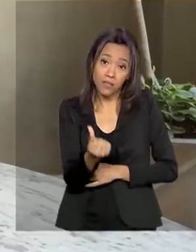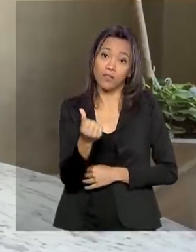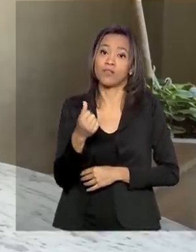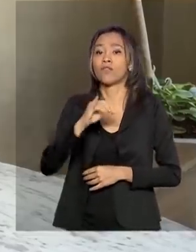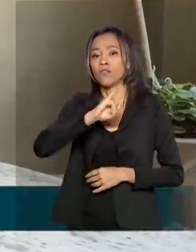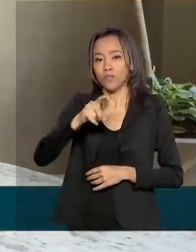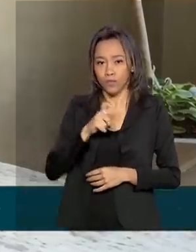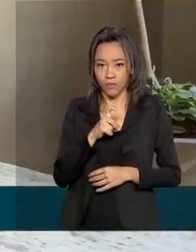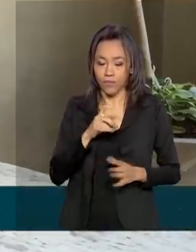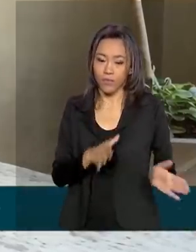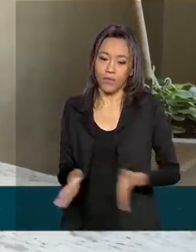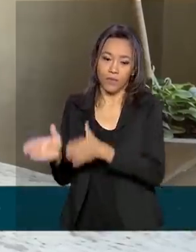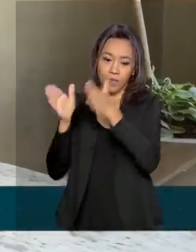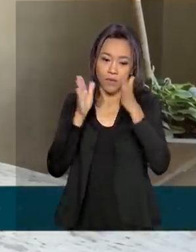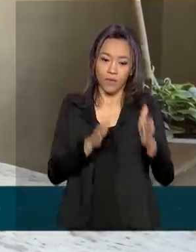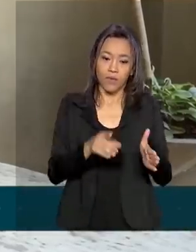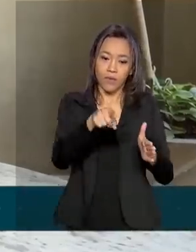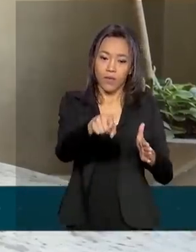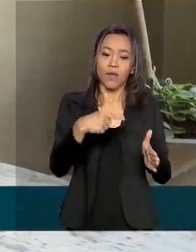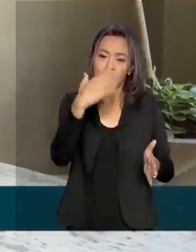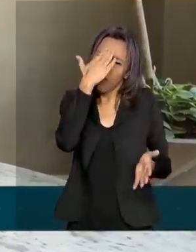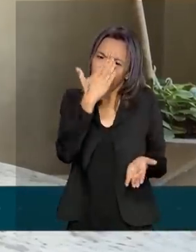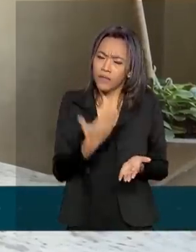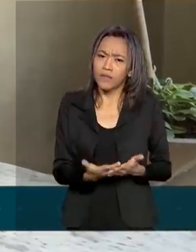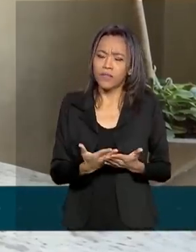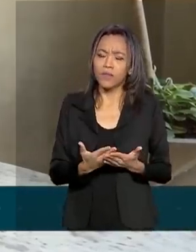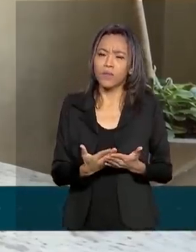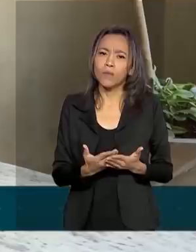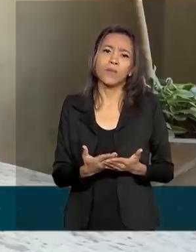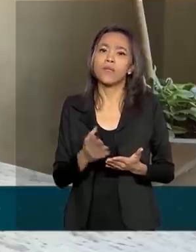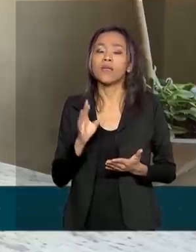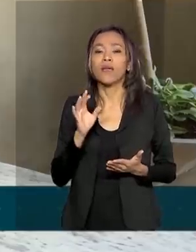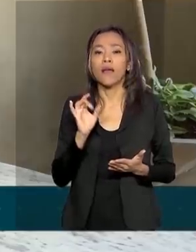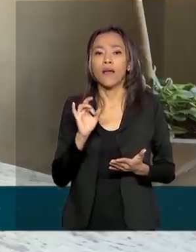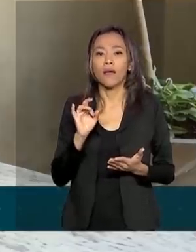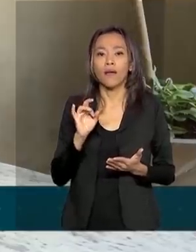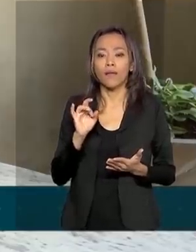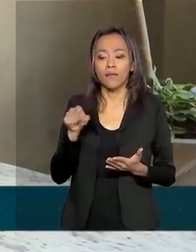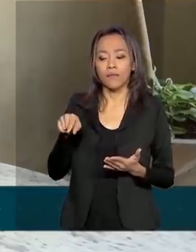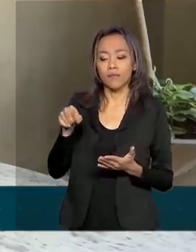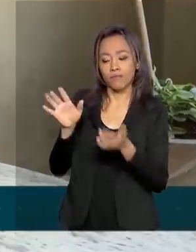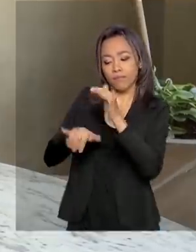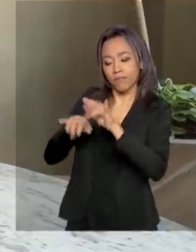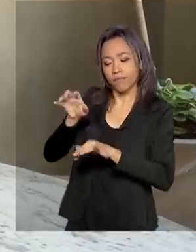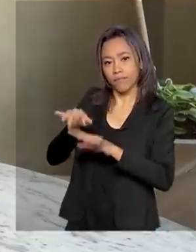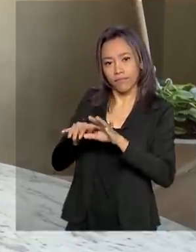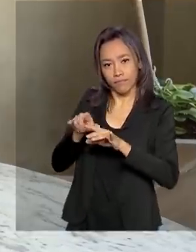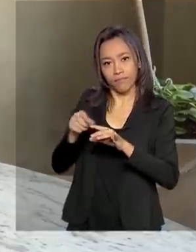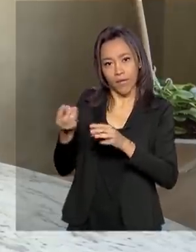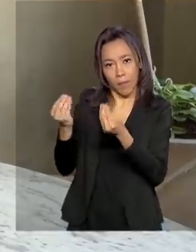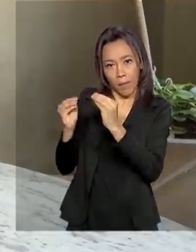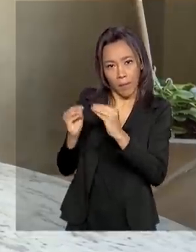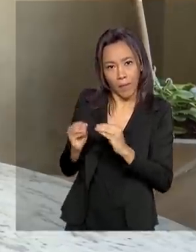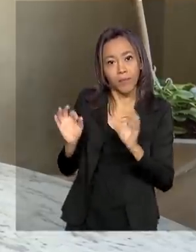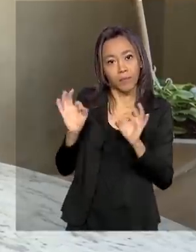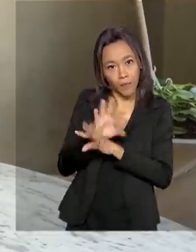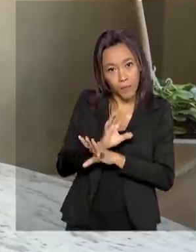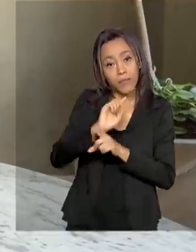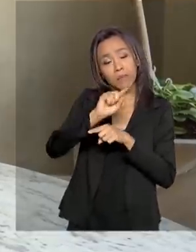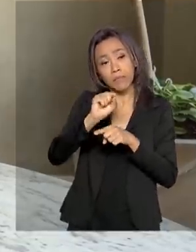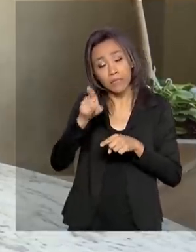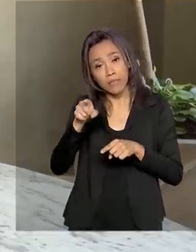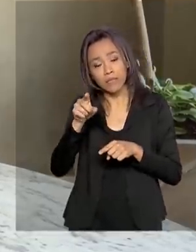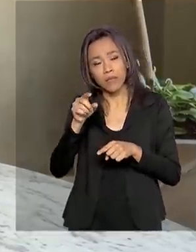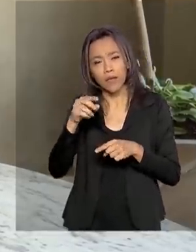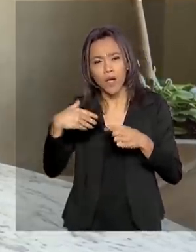alternativa que é créditos. Somente não preenchidas essas possibilidades, aí sim a restituição